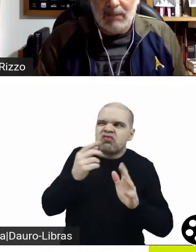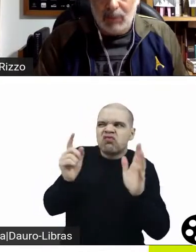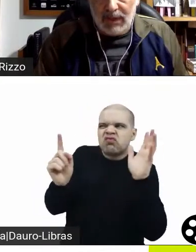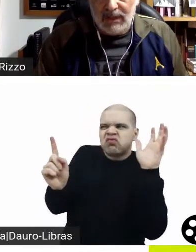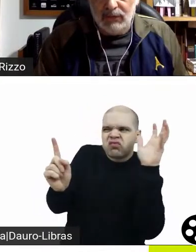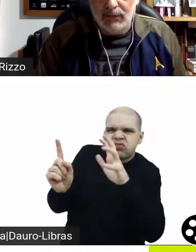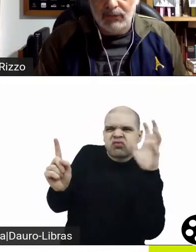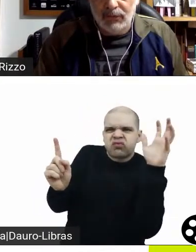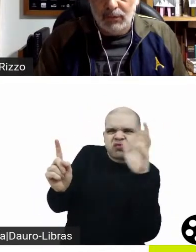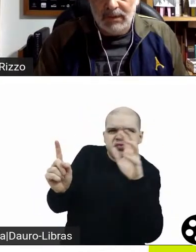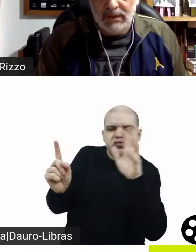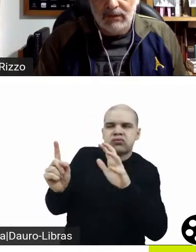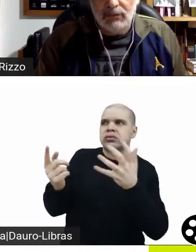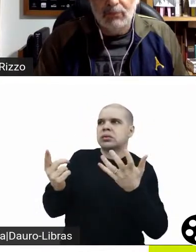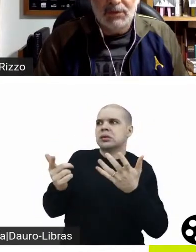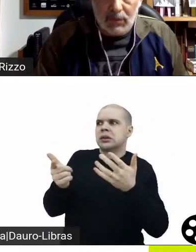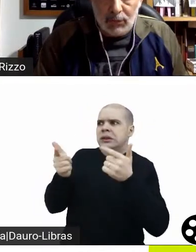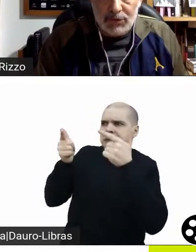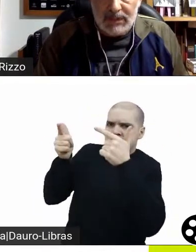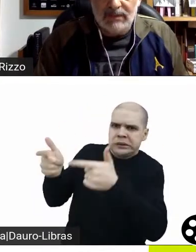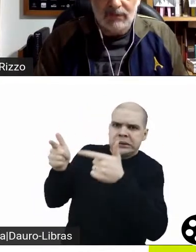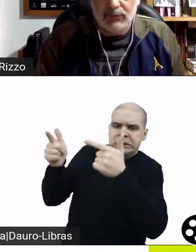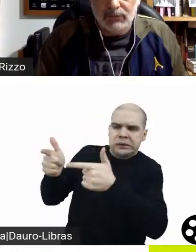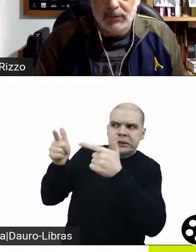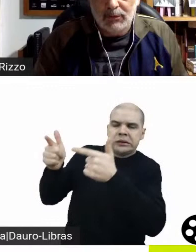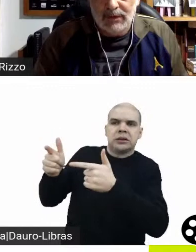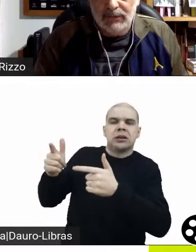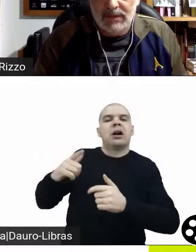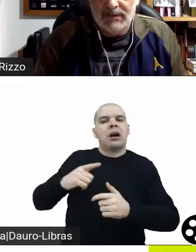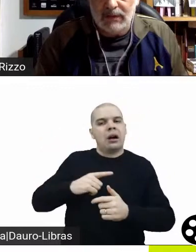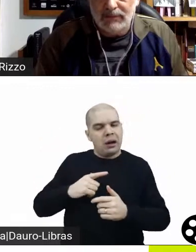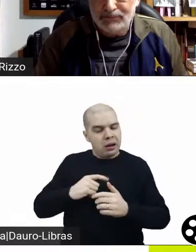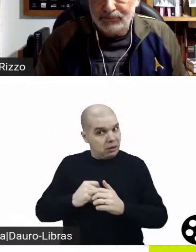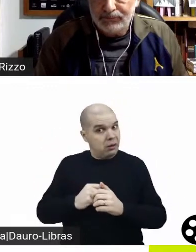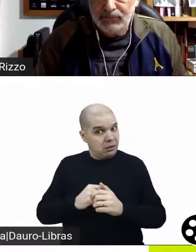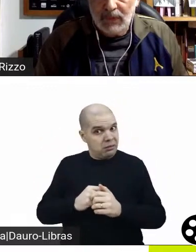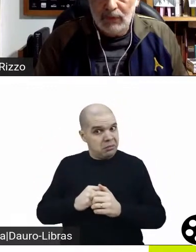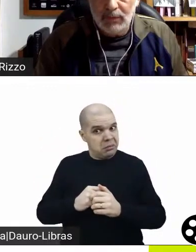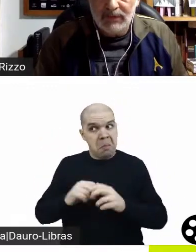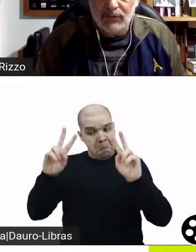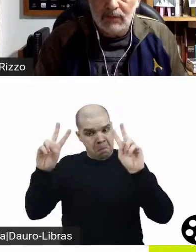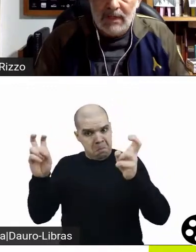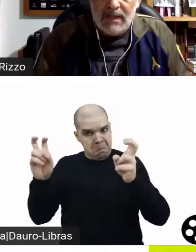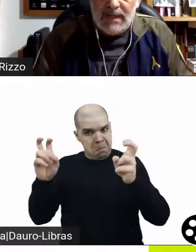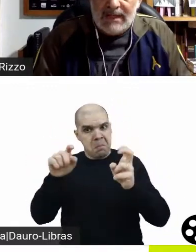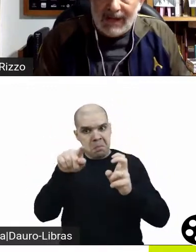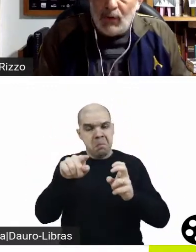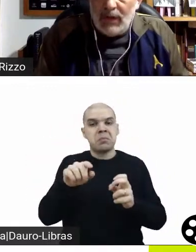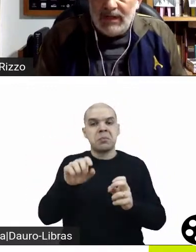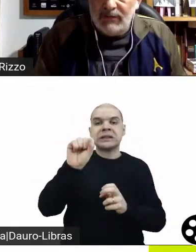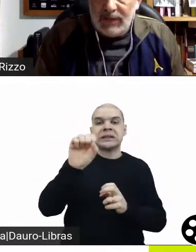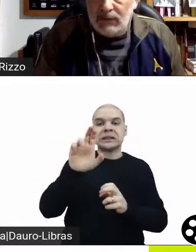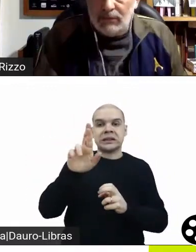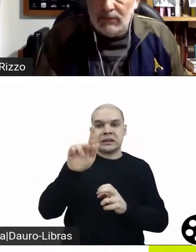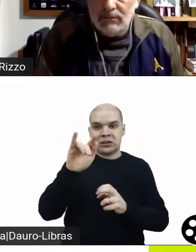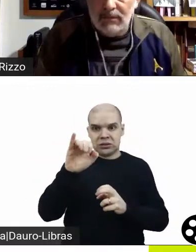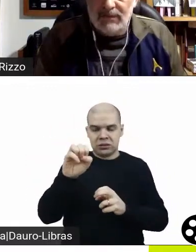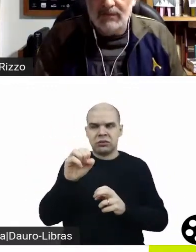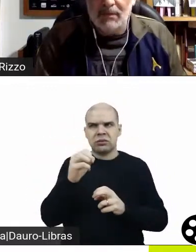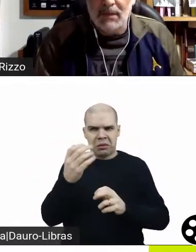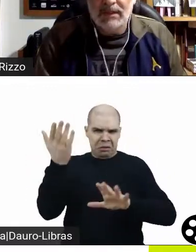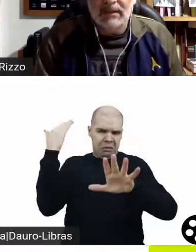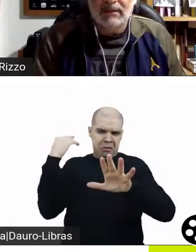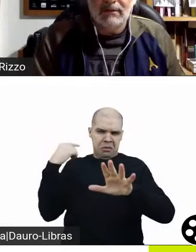A época em que eu vi o filme, isso me chamou já a atenção, eu vi o filme quando ele foi lançado no Brasil. E agora, revendo,